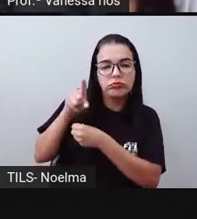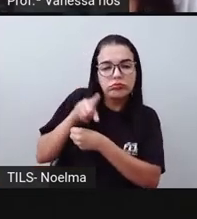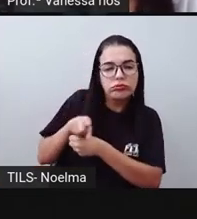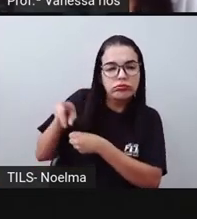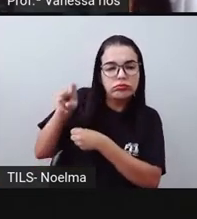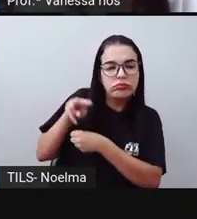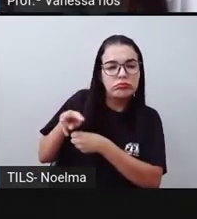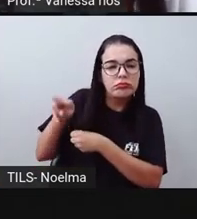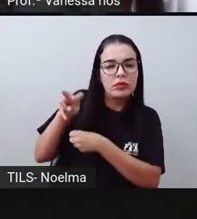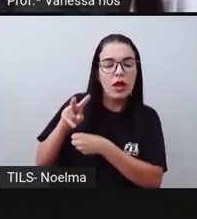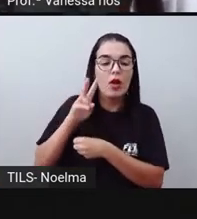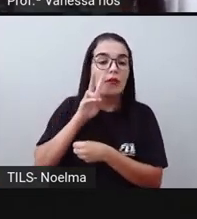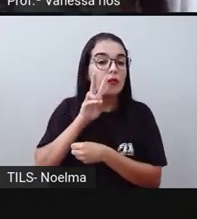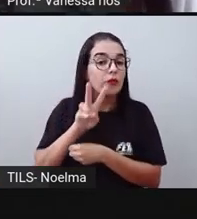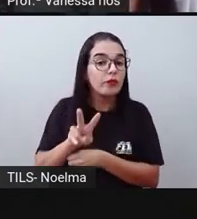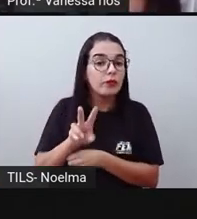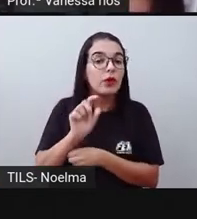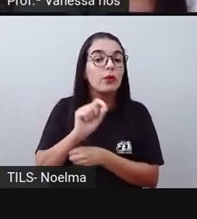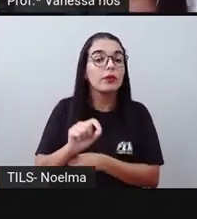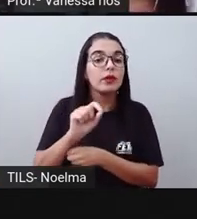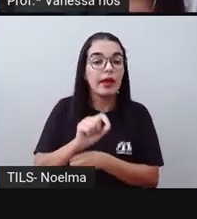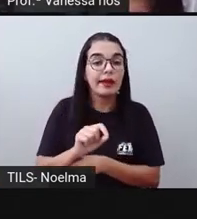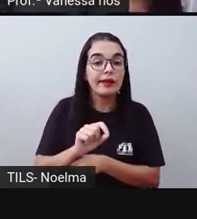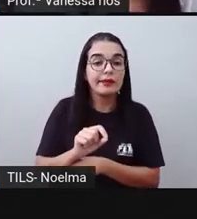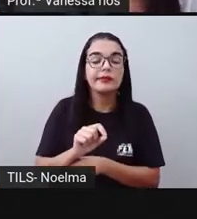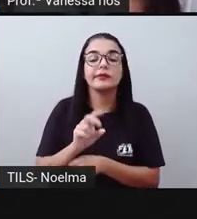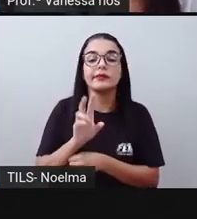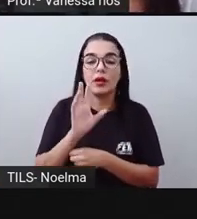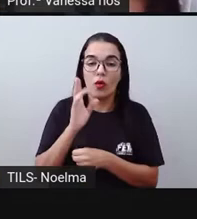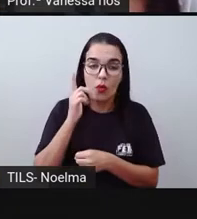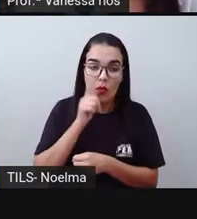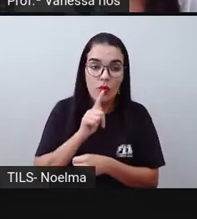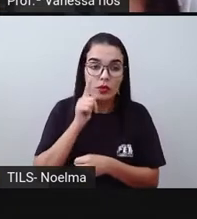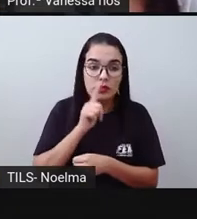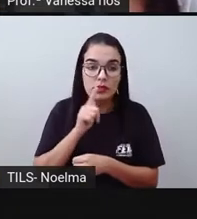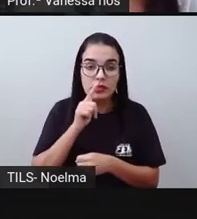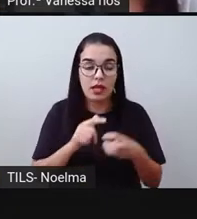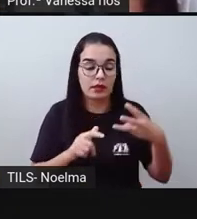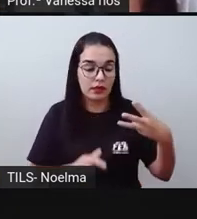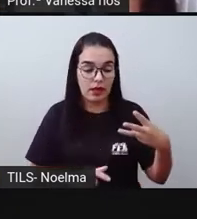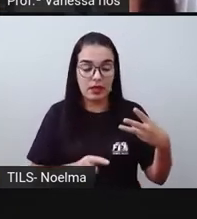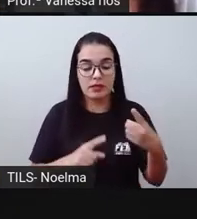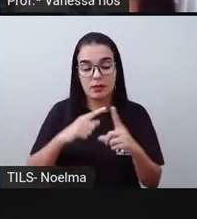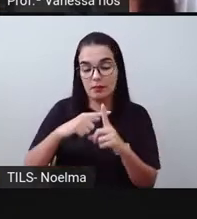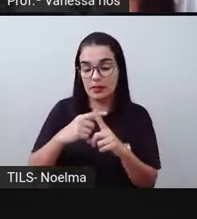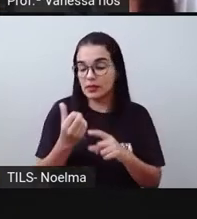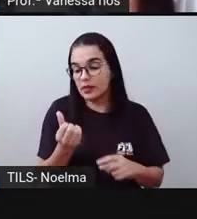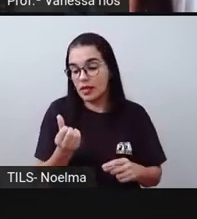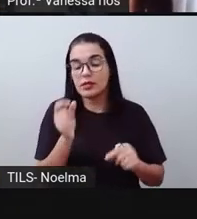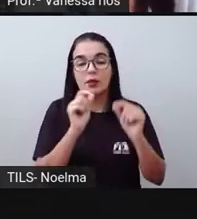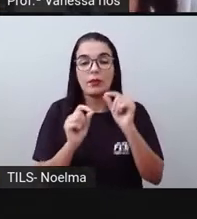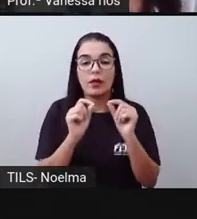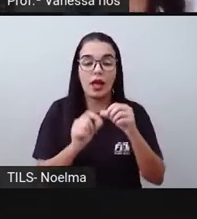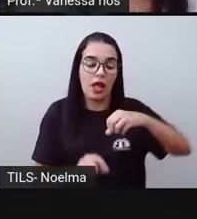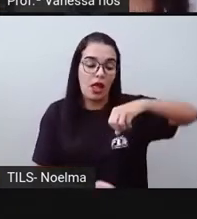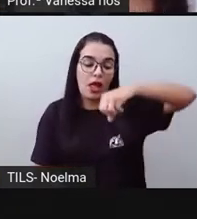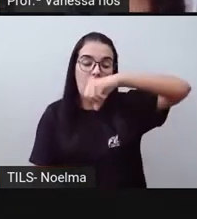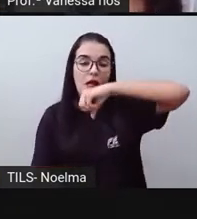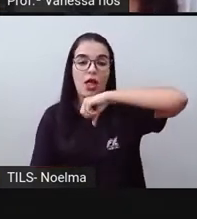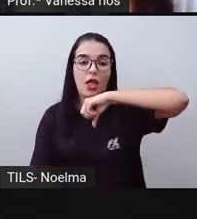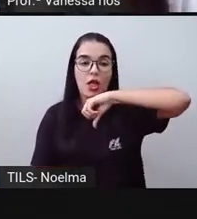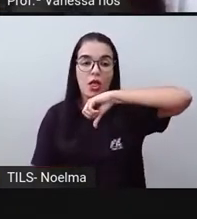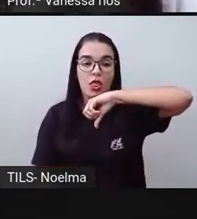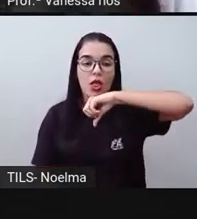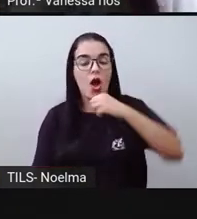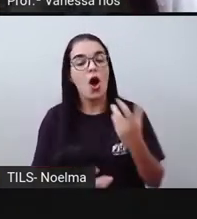Percebam aí que até agora a Pró não mostrou nenhum número, foi? Mas se a gente juntar três mais seis. E agora a gente vai contar